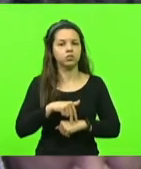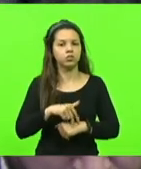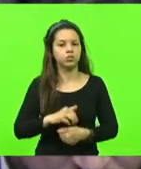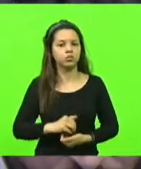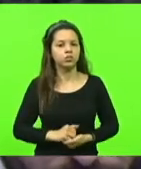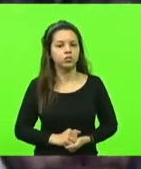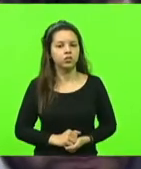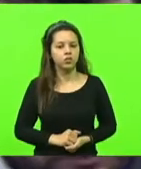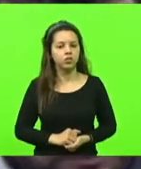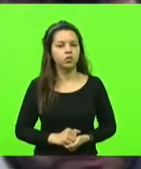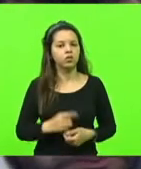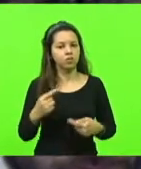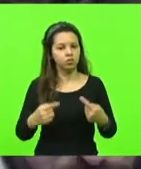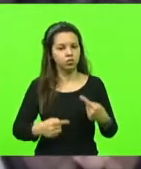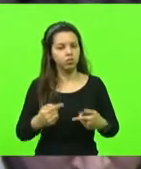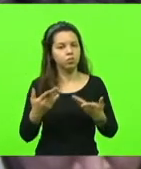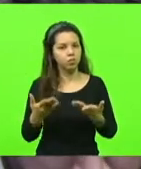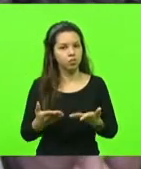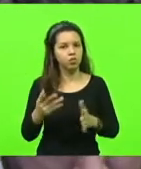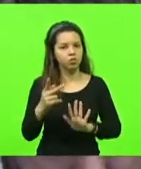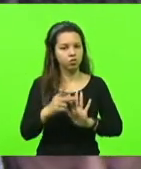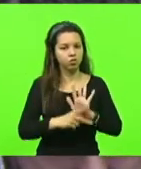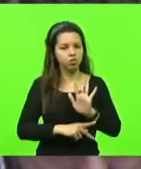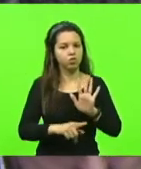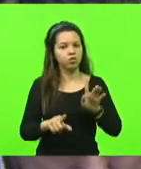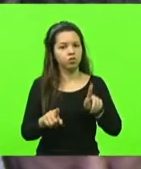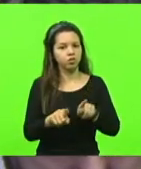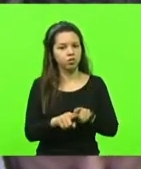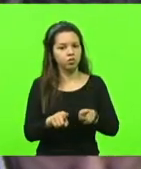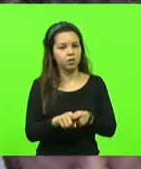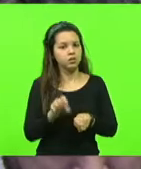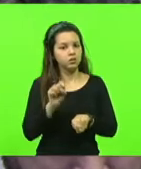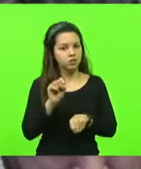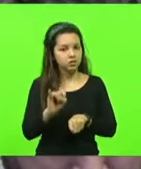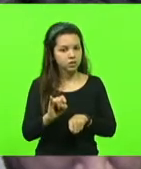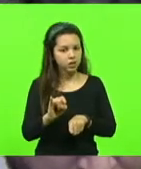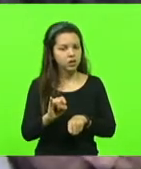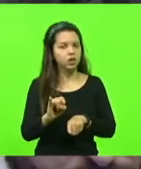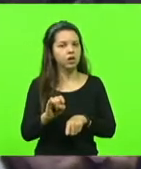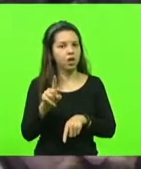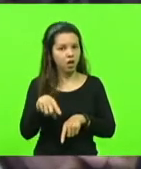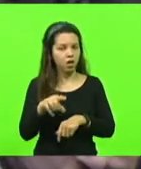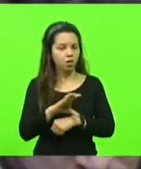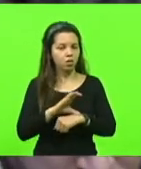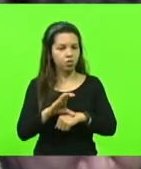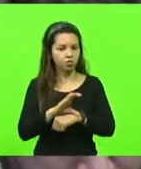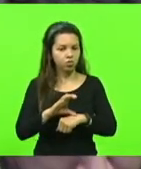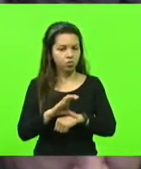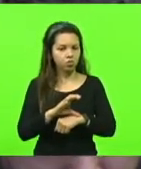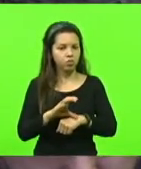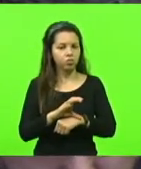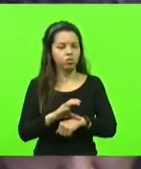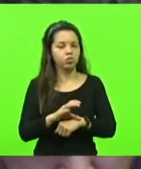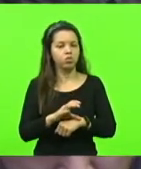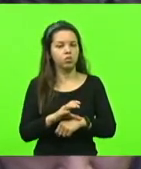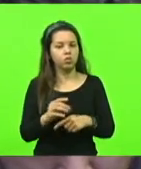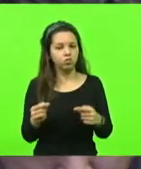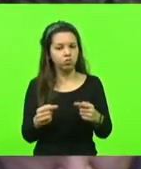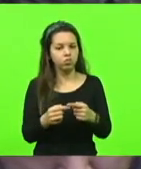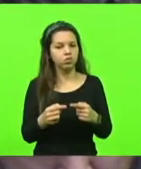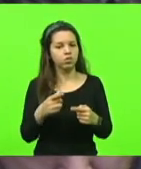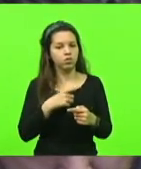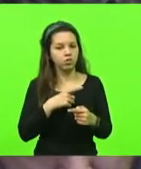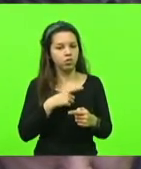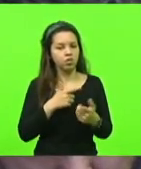esse projeto também e, se ele fosse constitucional, se essa casa entende constitucional, eu teria umas outras